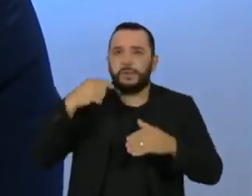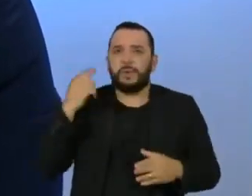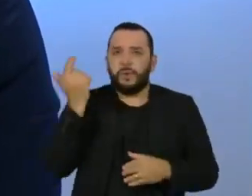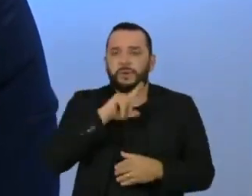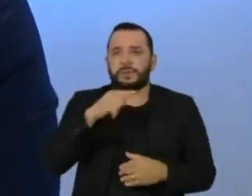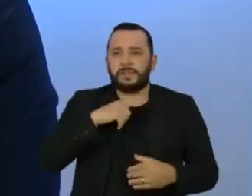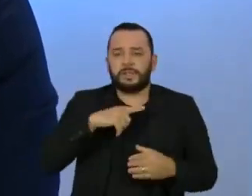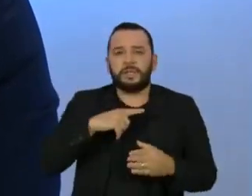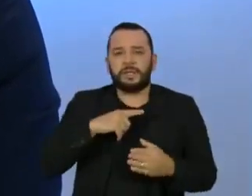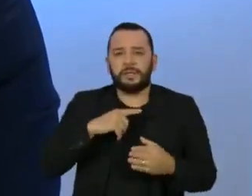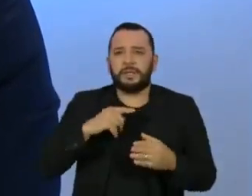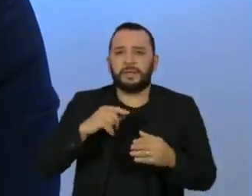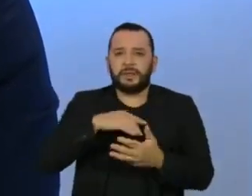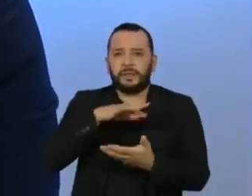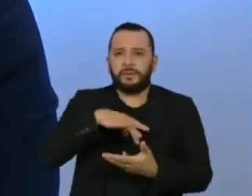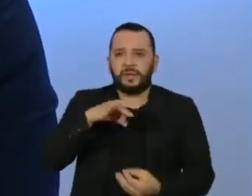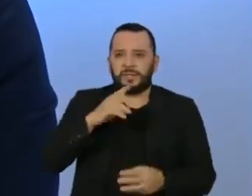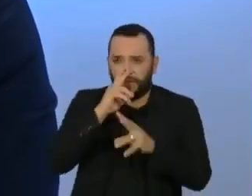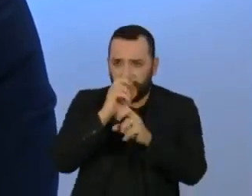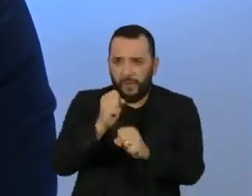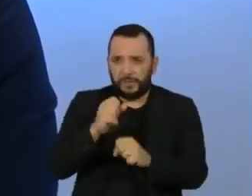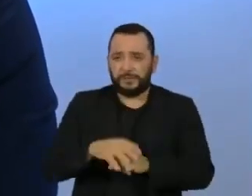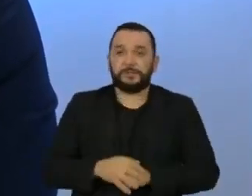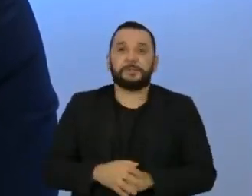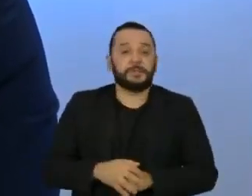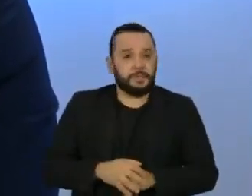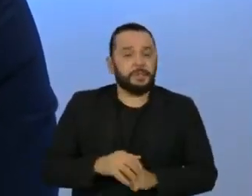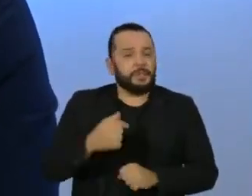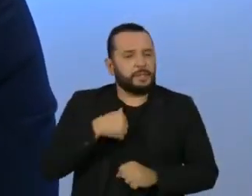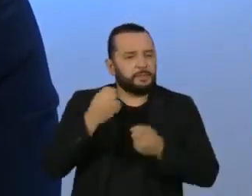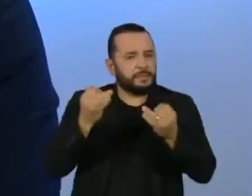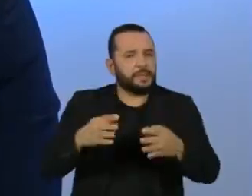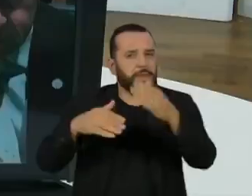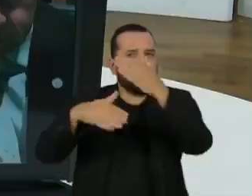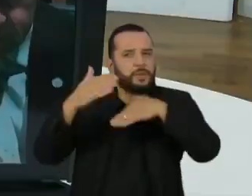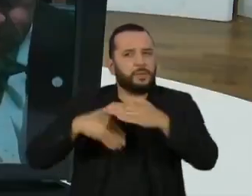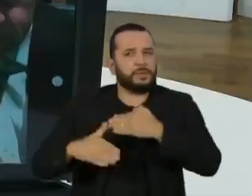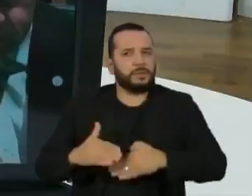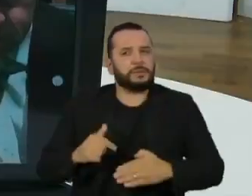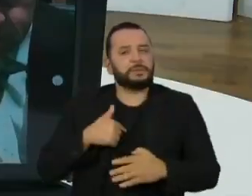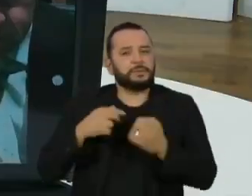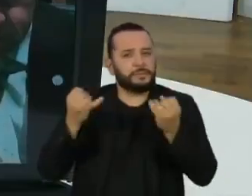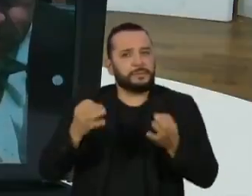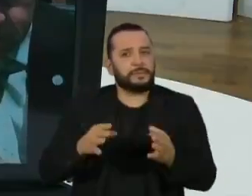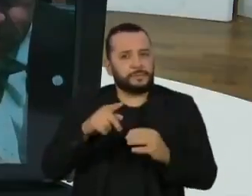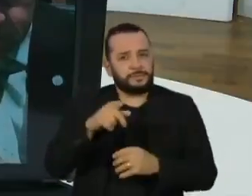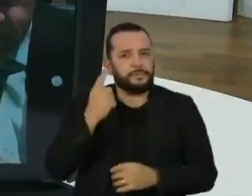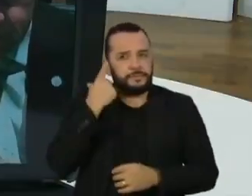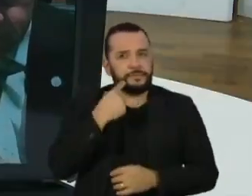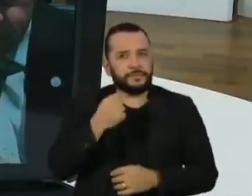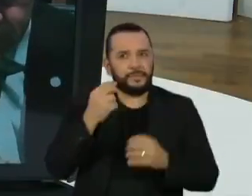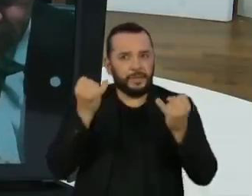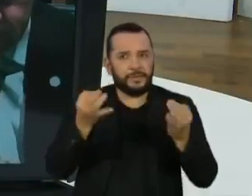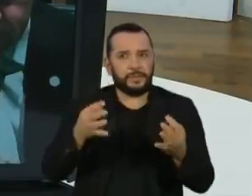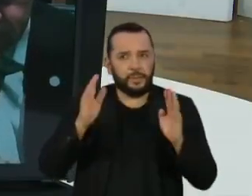fortalecimento da nossa democracia? E quando eu falo em retrocessos, eu preciso citar, além dos que a Vera citou,